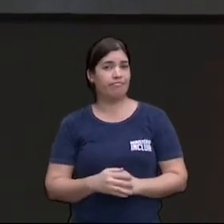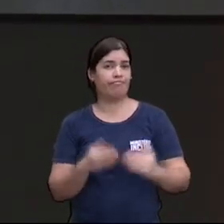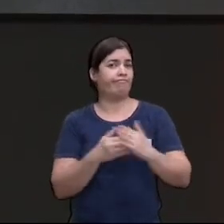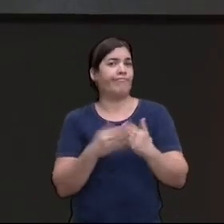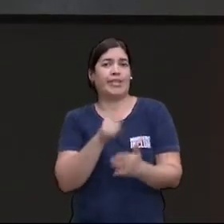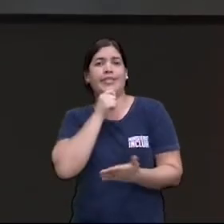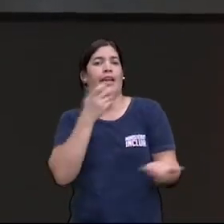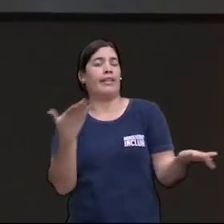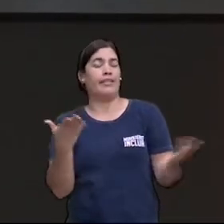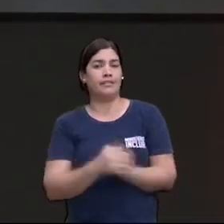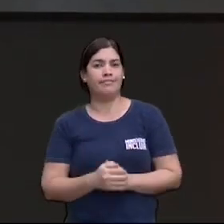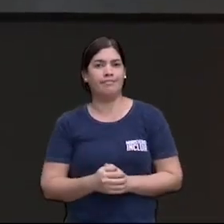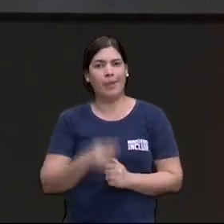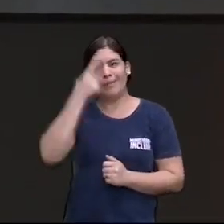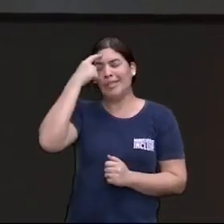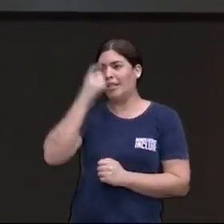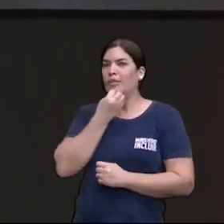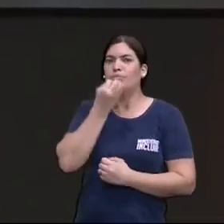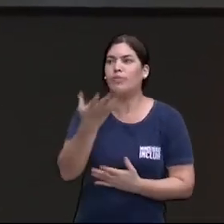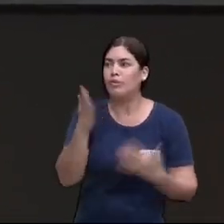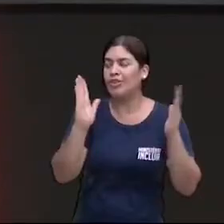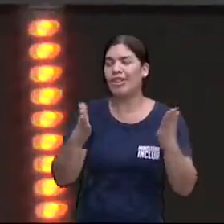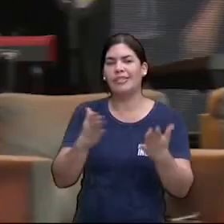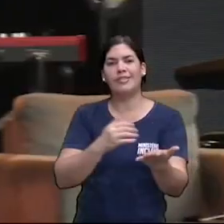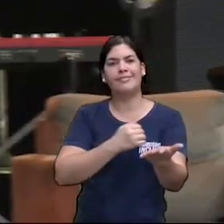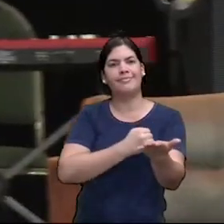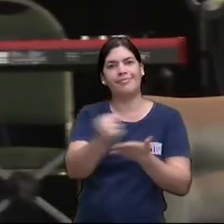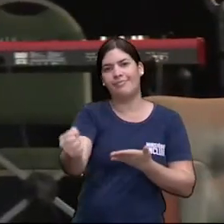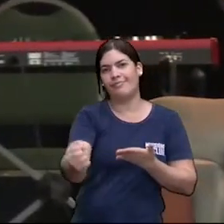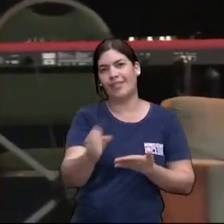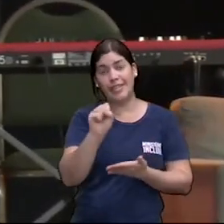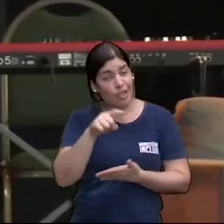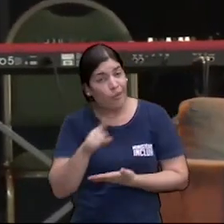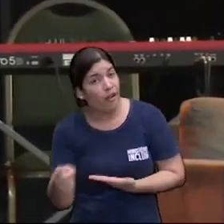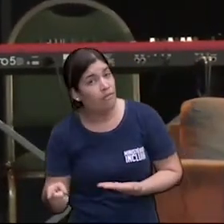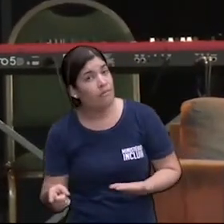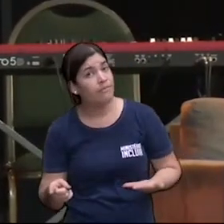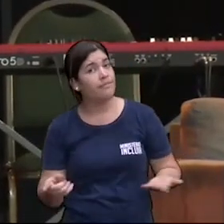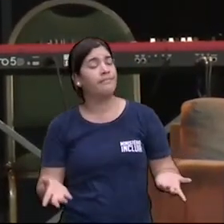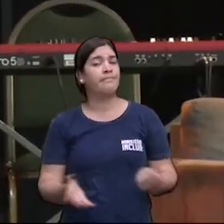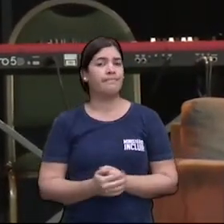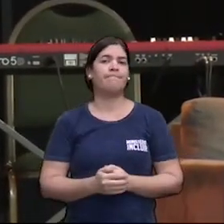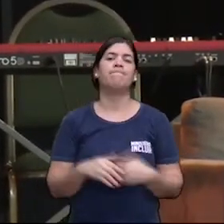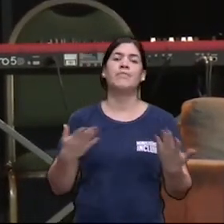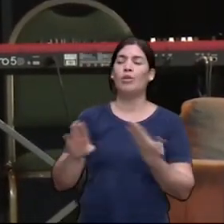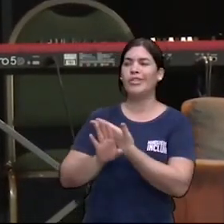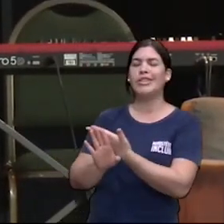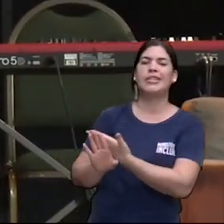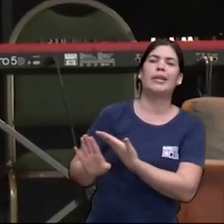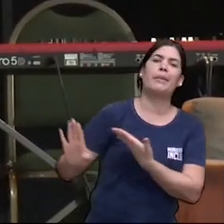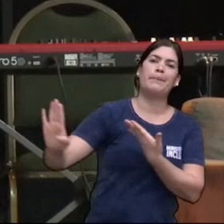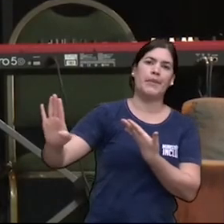aí quando se dá conta já falou a besteira sim ou não e aí a gente se separa